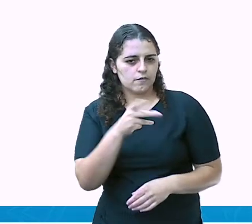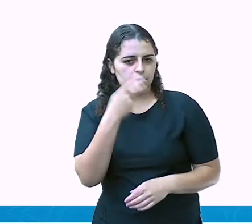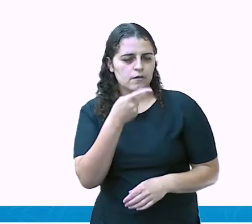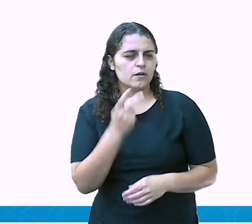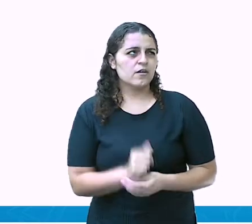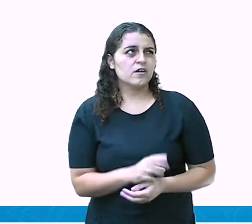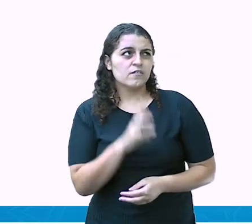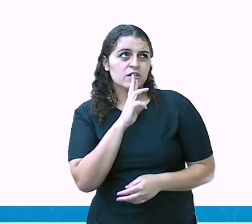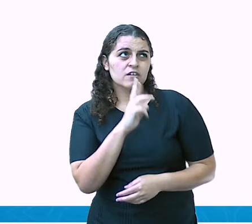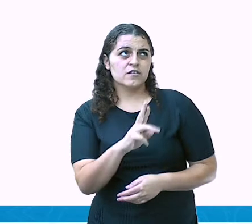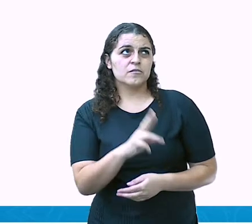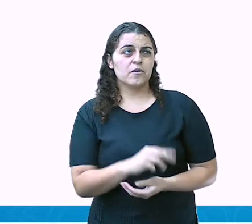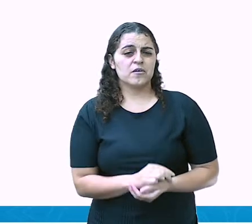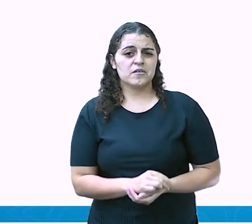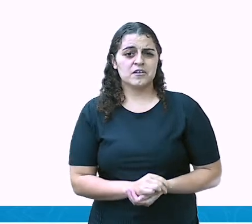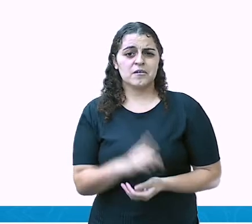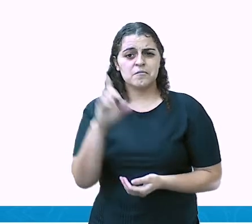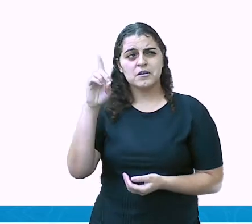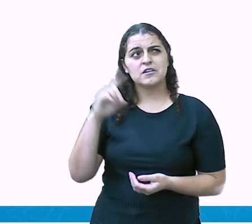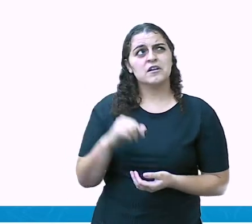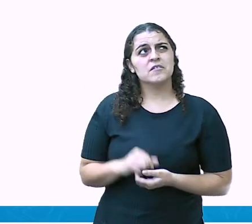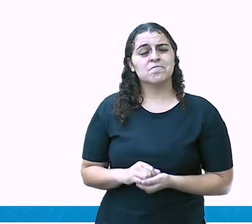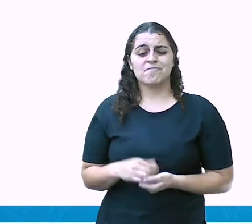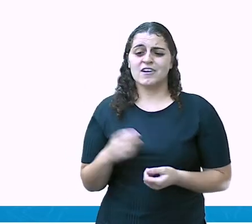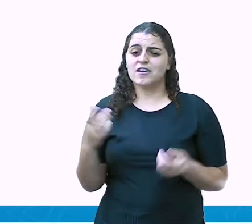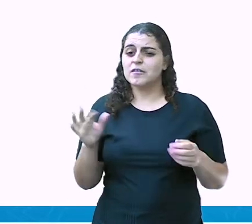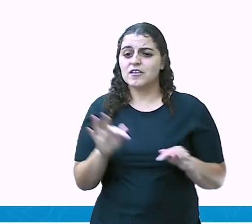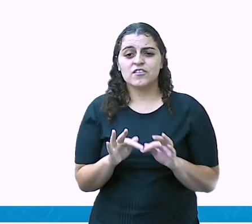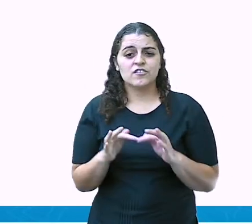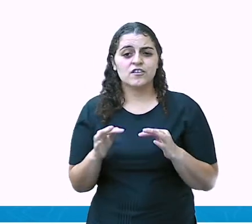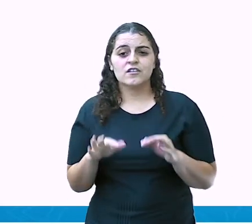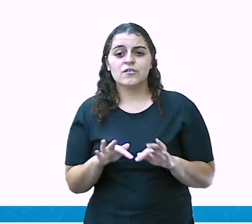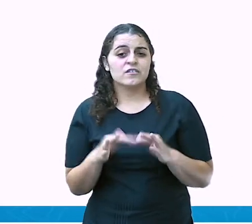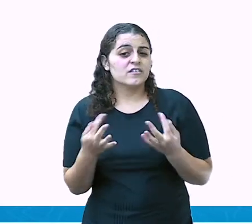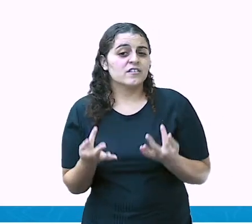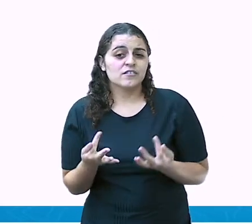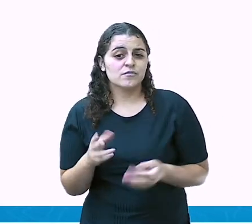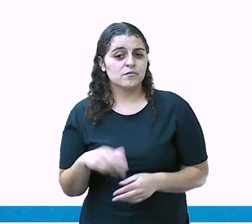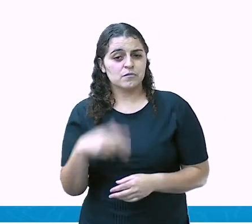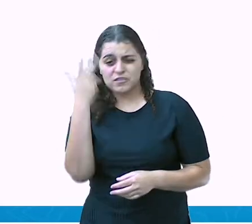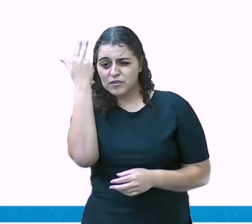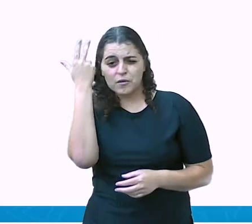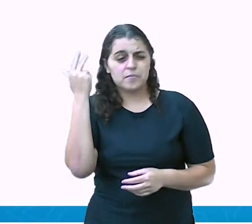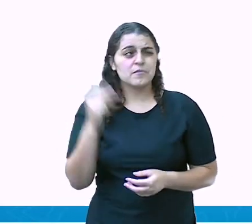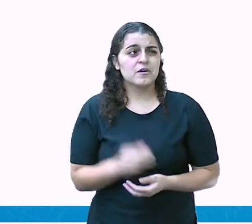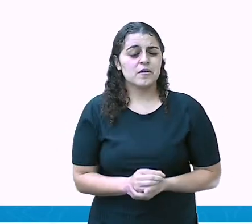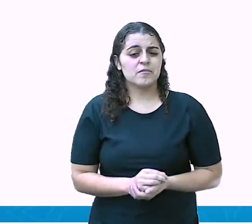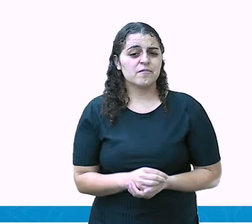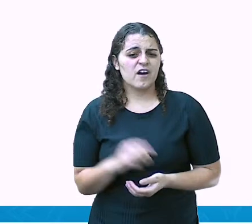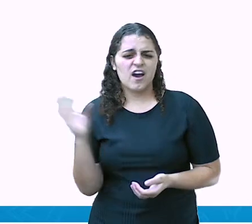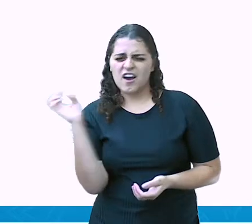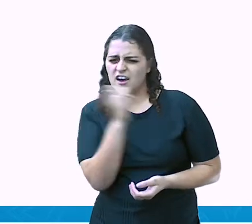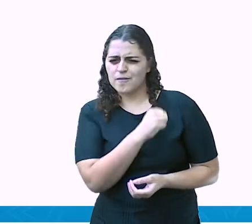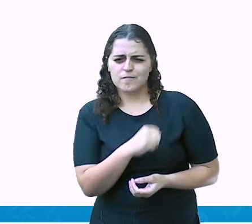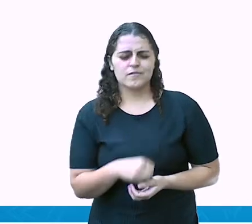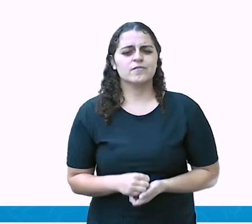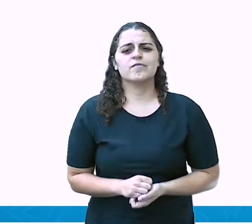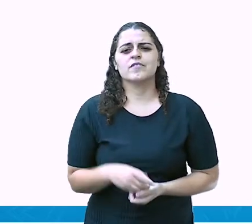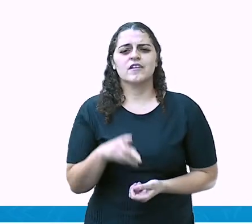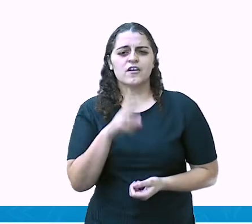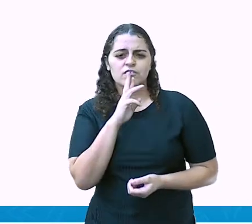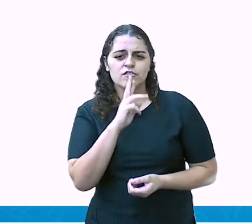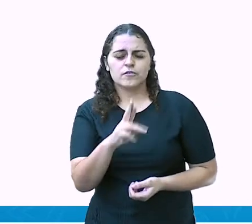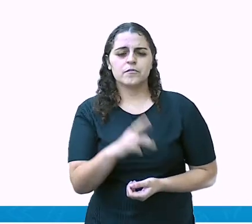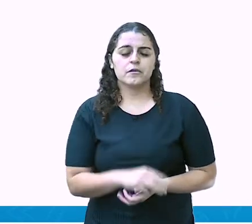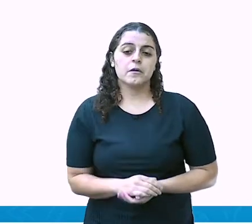eu vou ter que falar presente. Pra gente, é uma coisa tão comum, Tão fácil de falar. É segundinhos ali, que vai ter do tempo